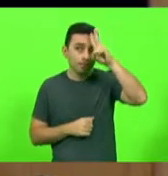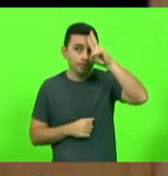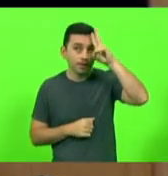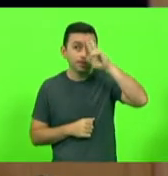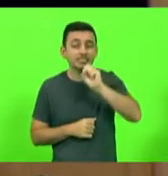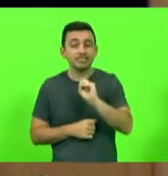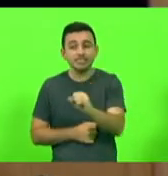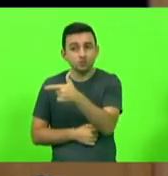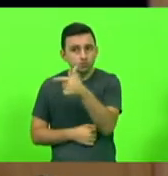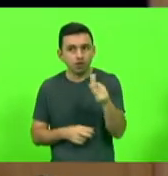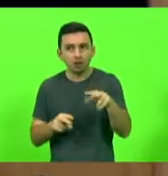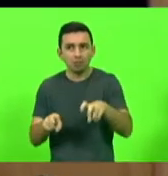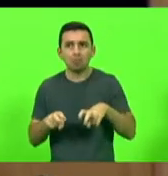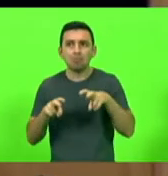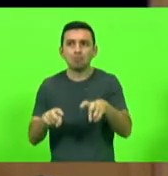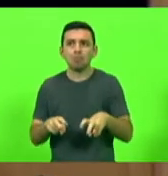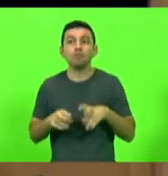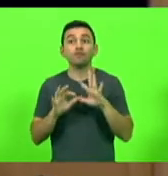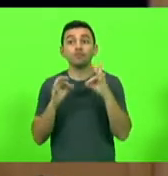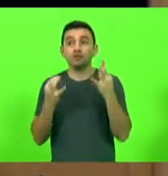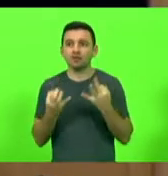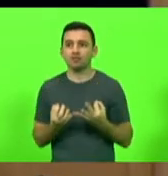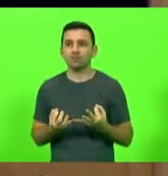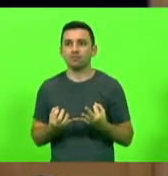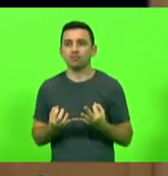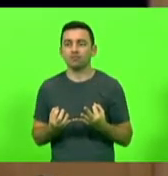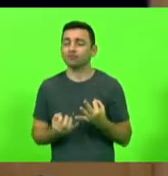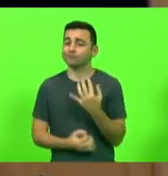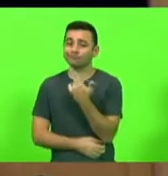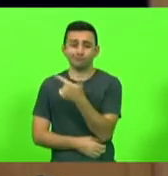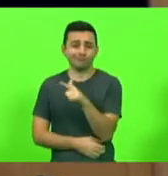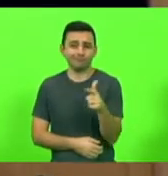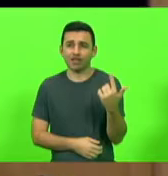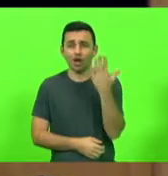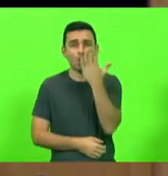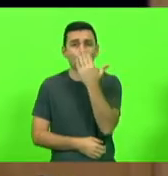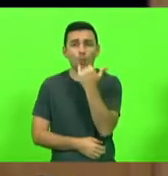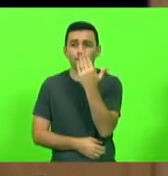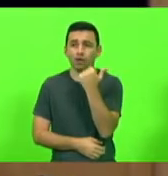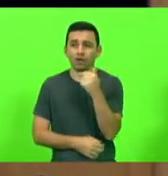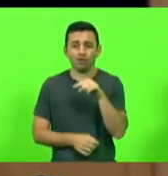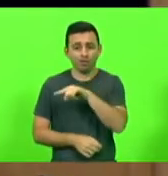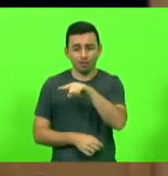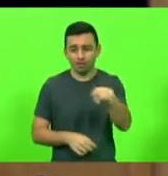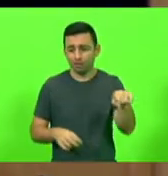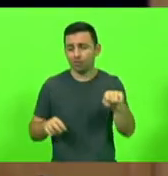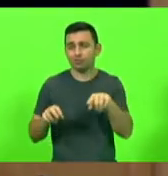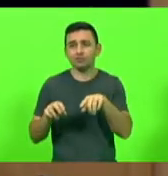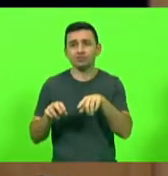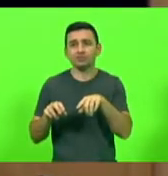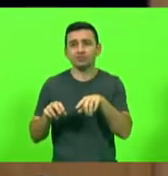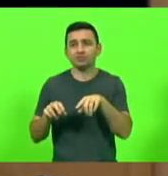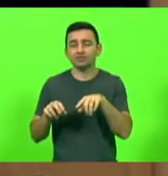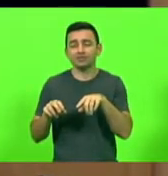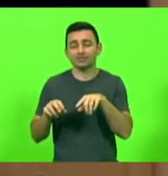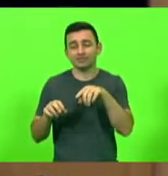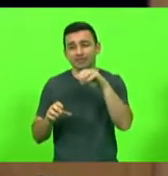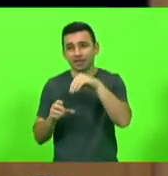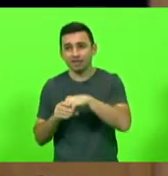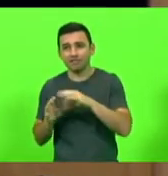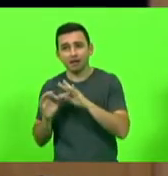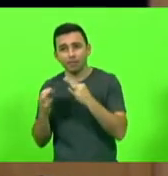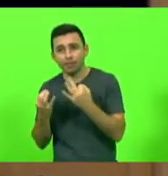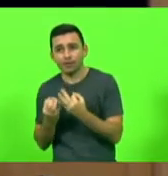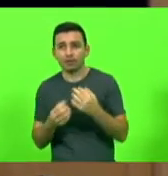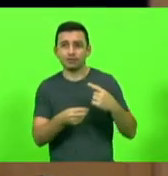agricultura, sem agricultura familiar, não há comida na mesa, nem na roça, nem na cidade. Por